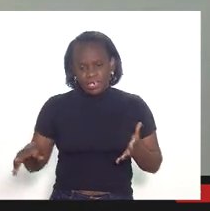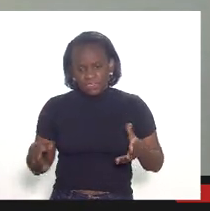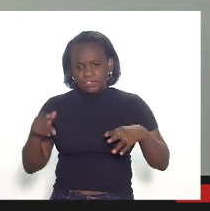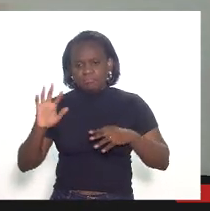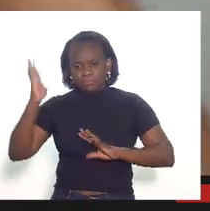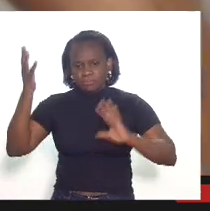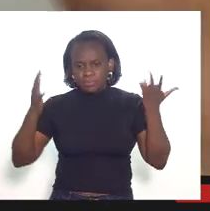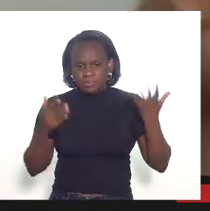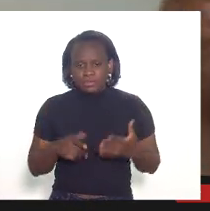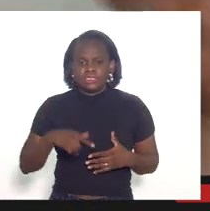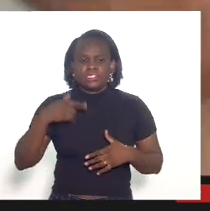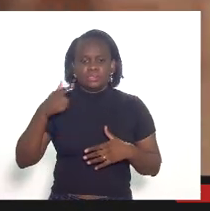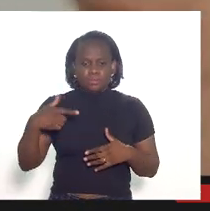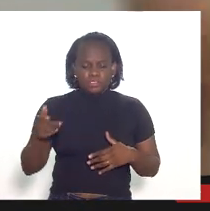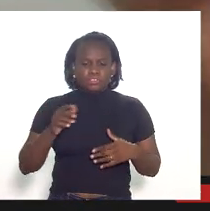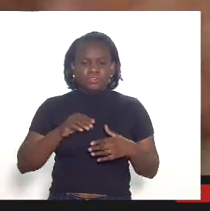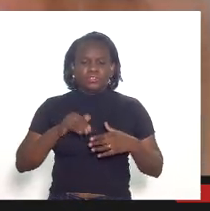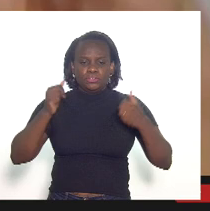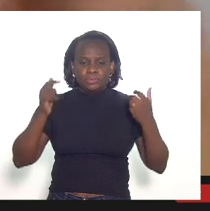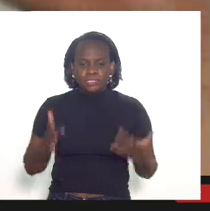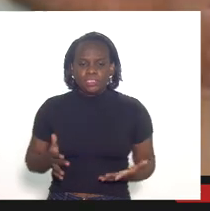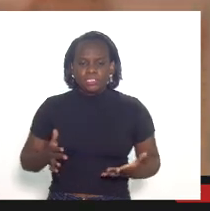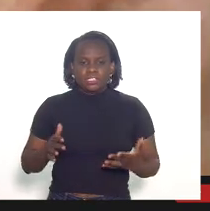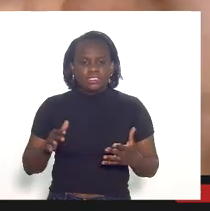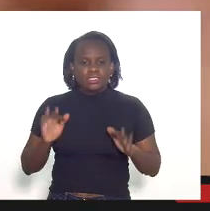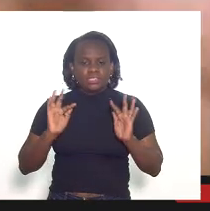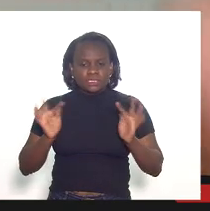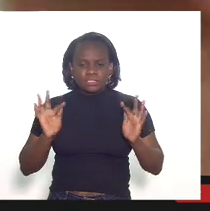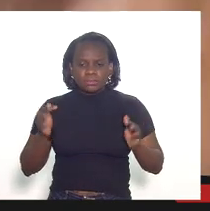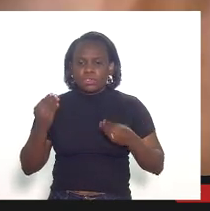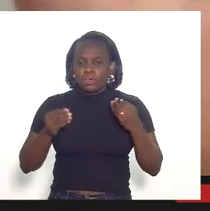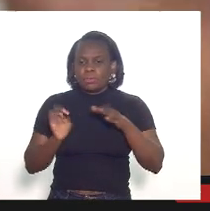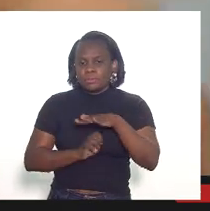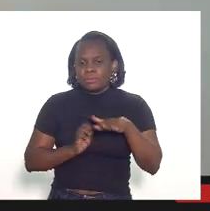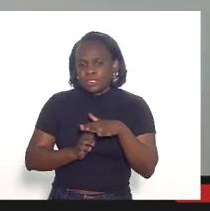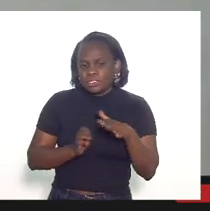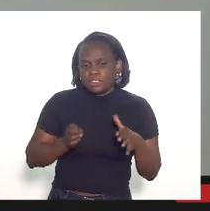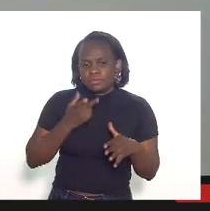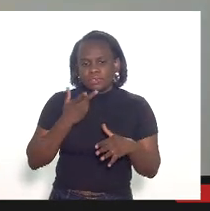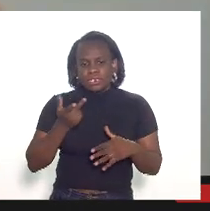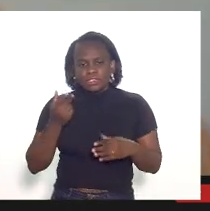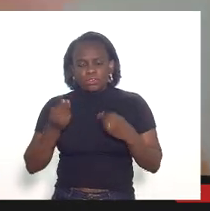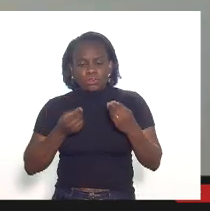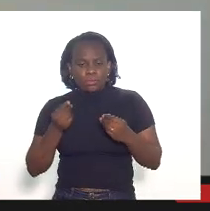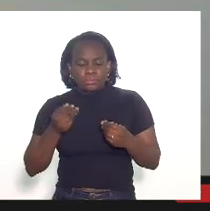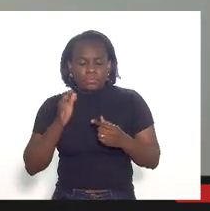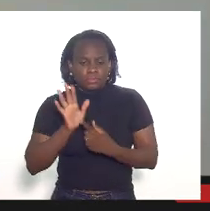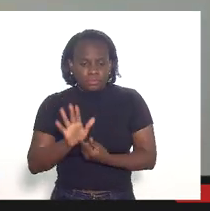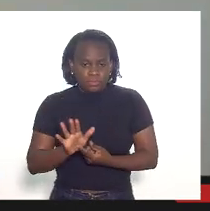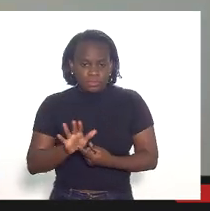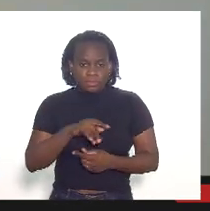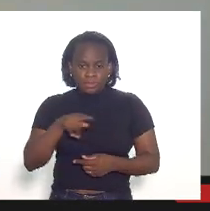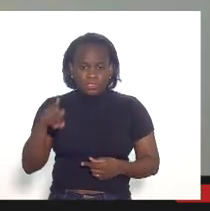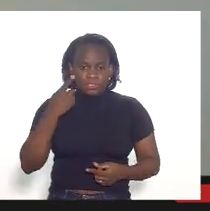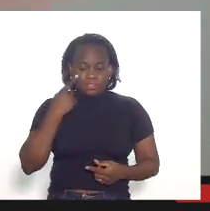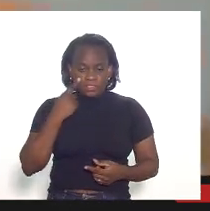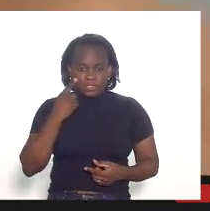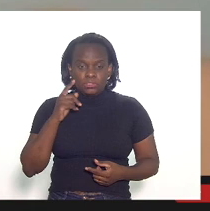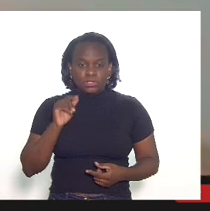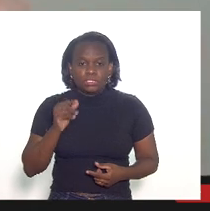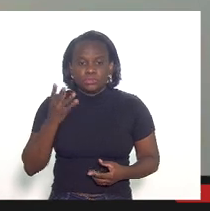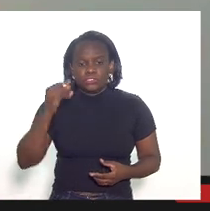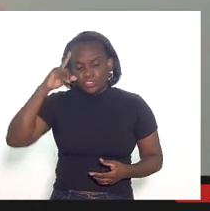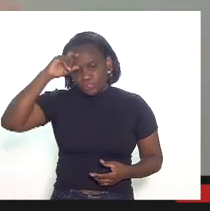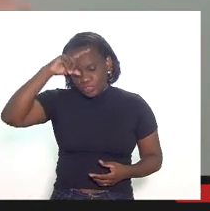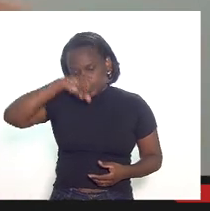eu vou avançar depois no slide para explicar por alto como é que as empresas fazem com o custo de afetamento mas os senhores vão ver que é muito